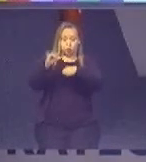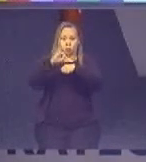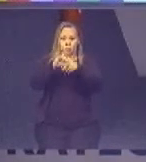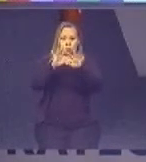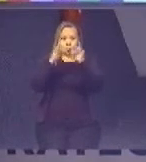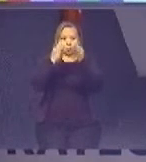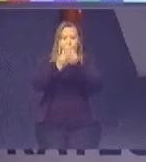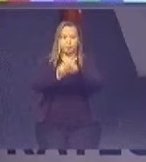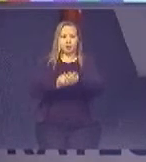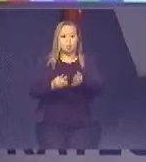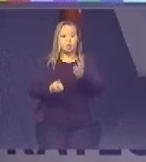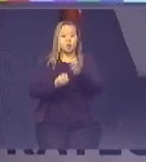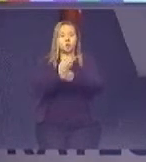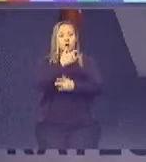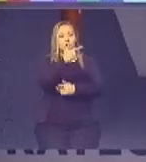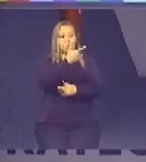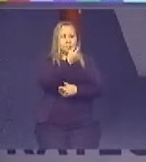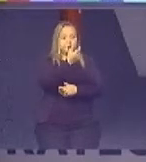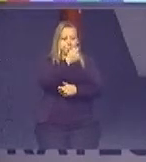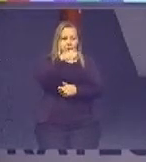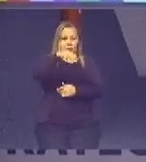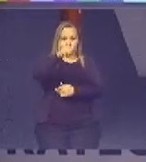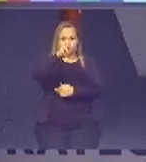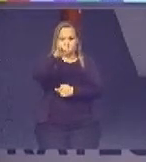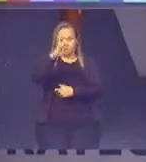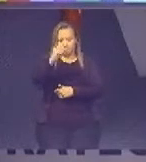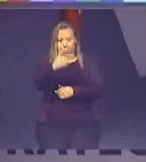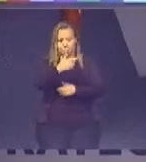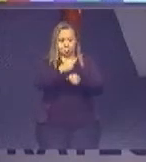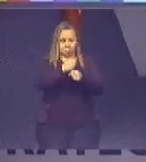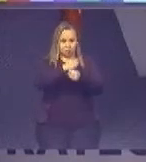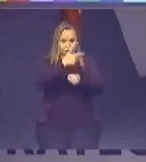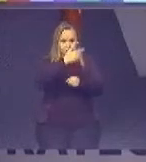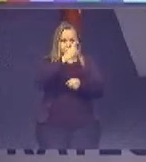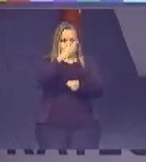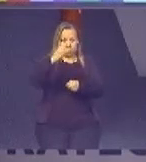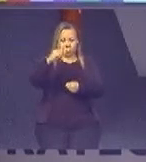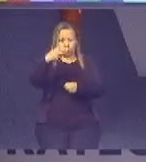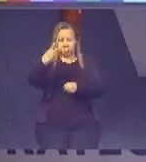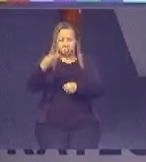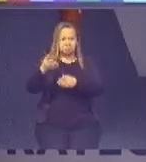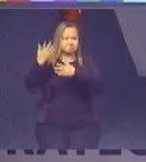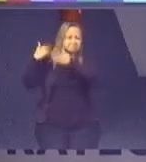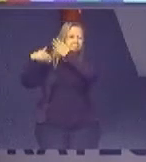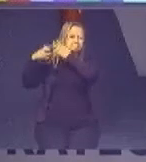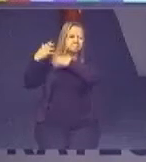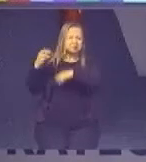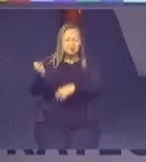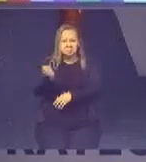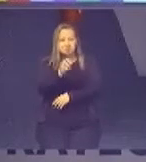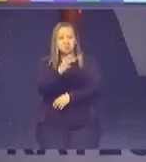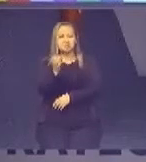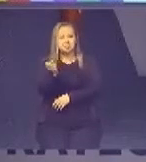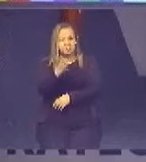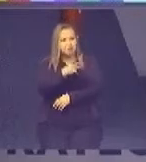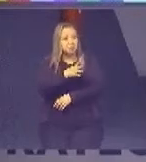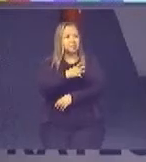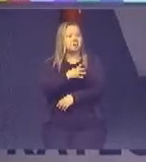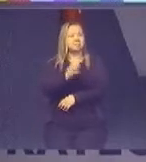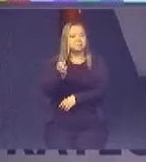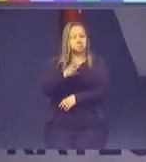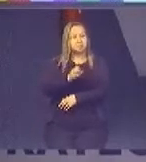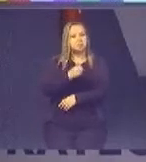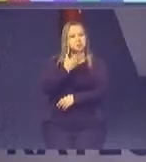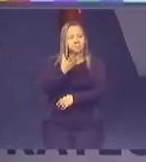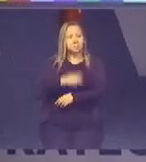maio de 2003. Naquela época foi uma inovação nossa fomos vanguardista em fazer